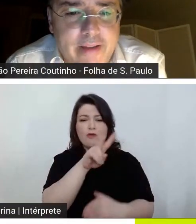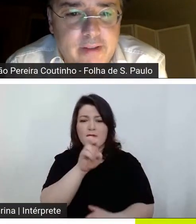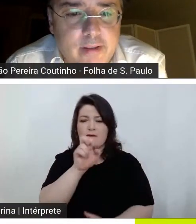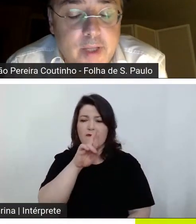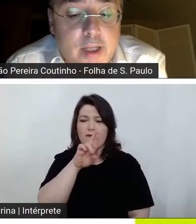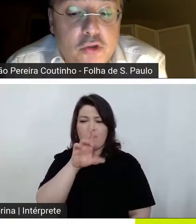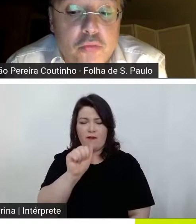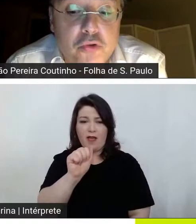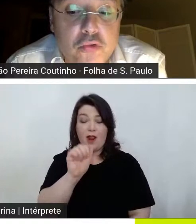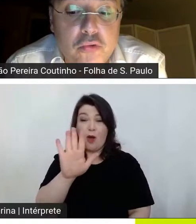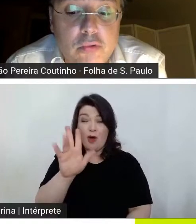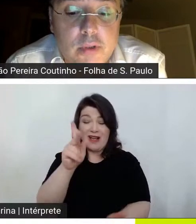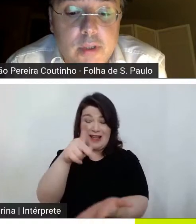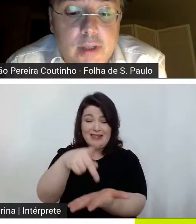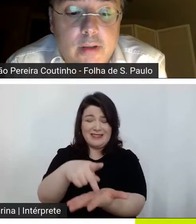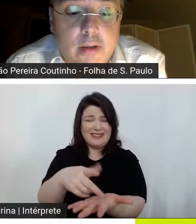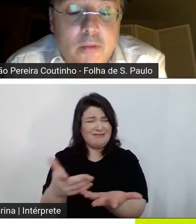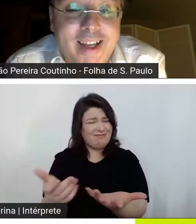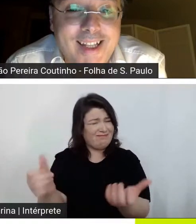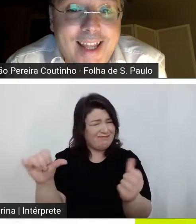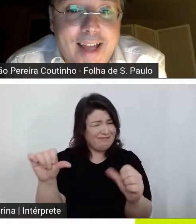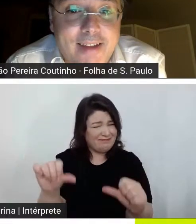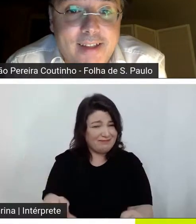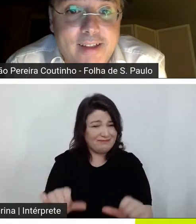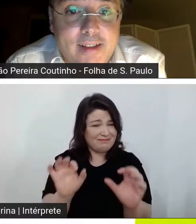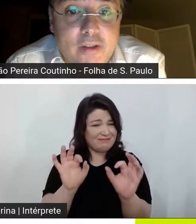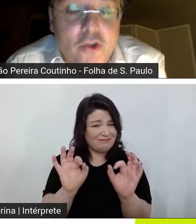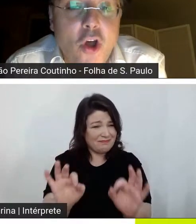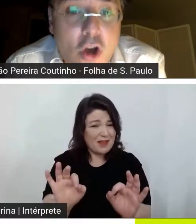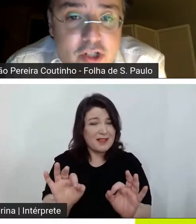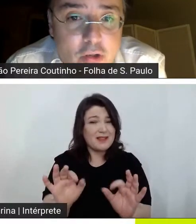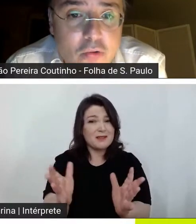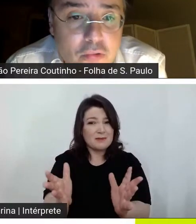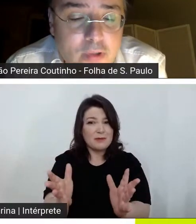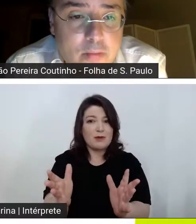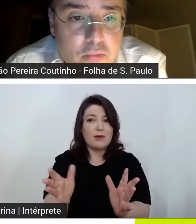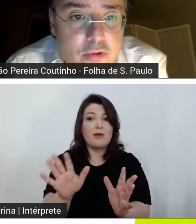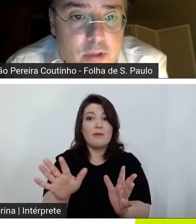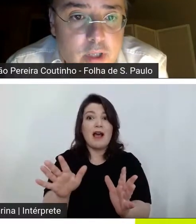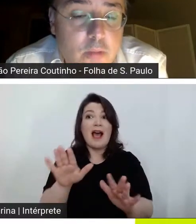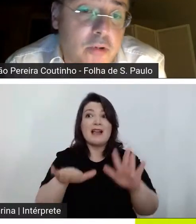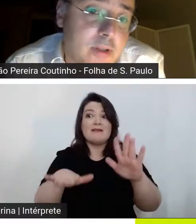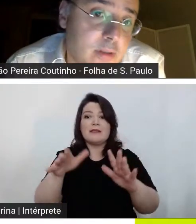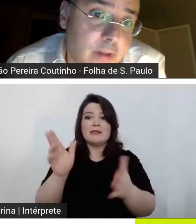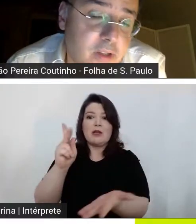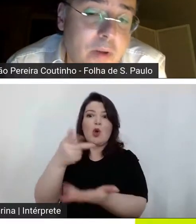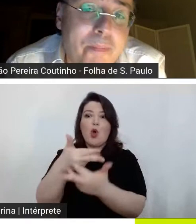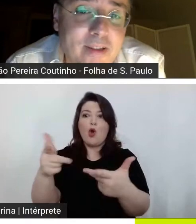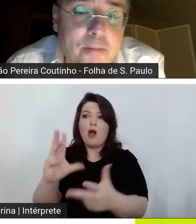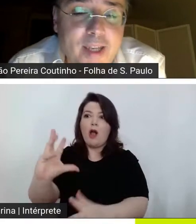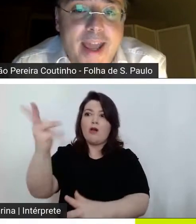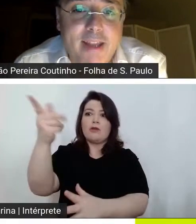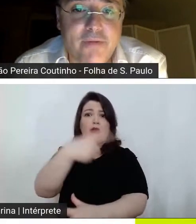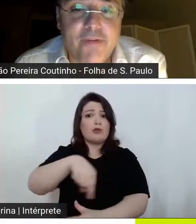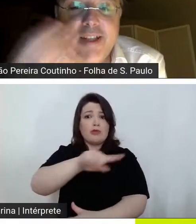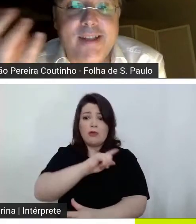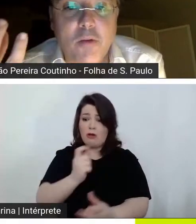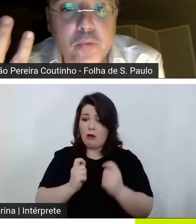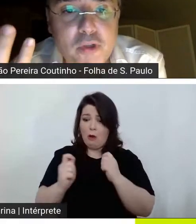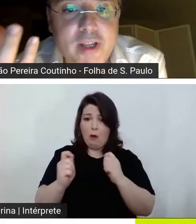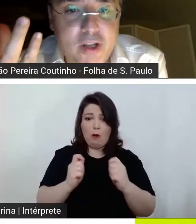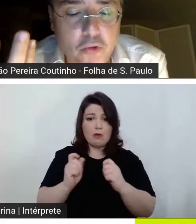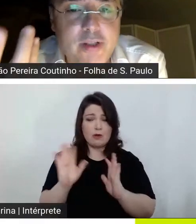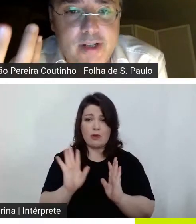insuportável sobretudo uma realidade que nós não controlamos porque enfim uma pandemia é a